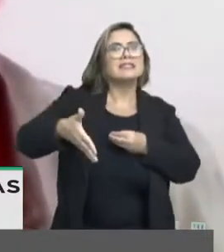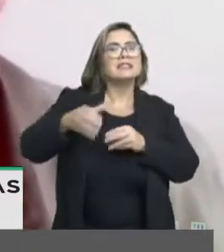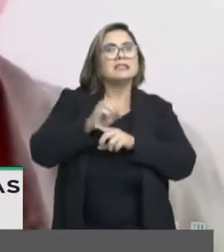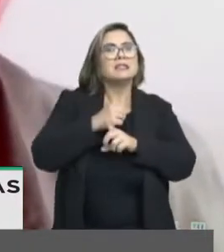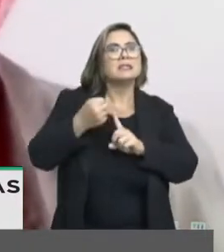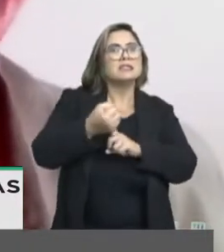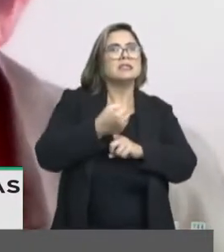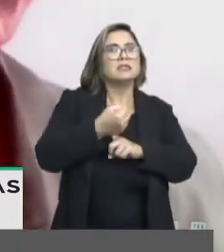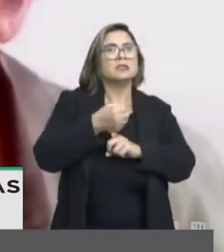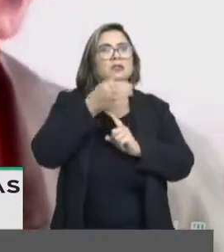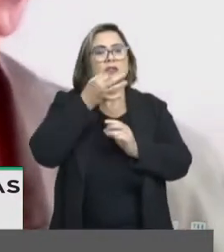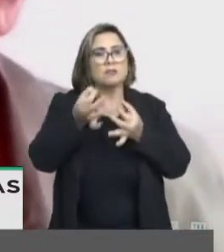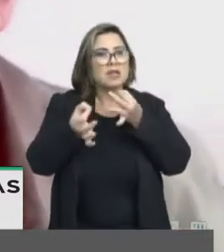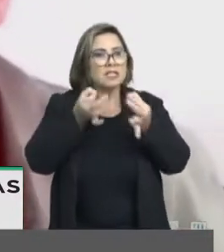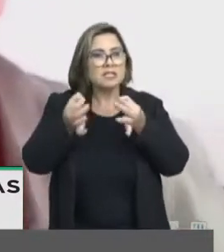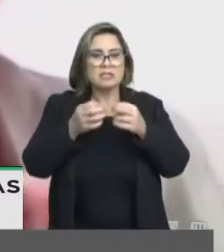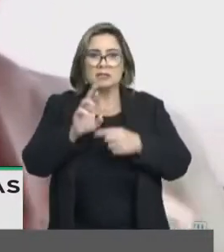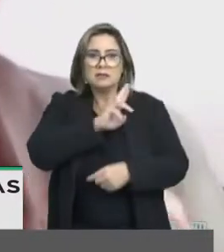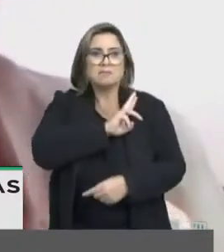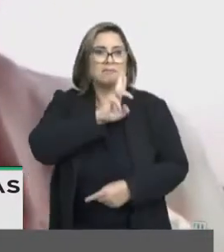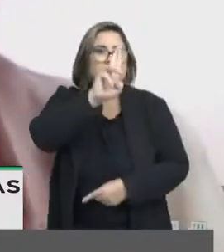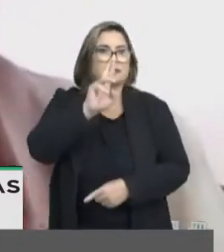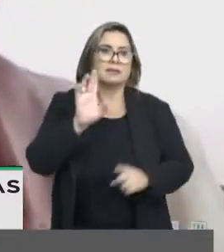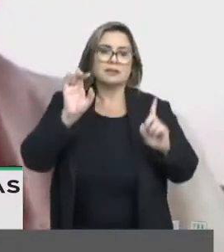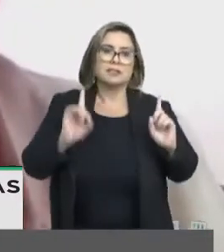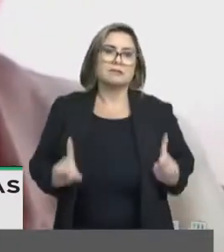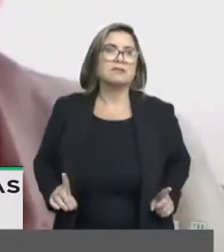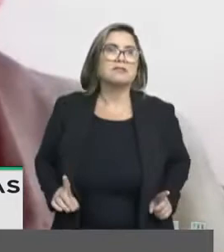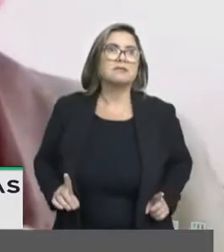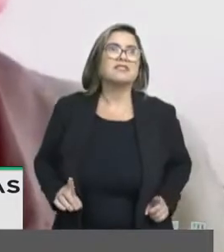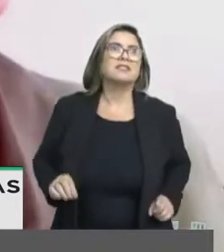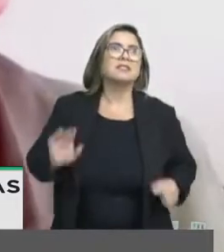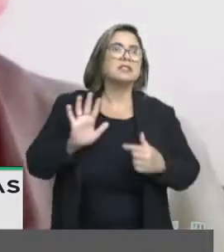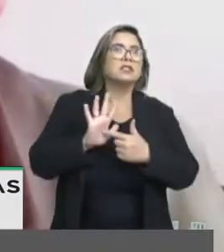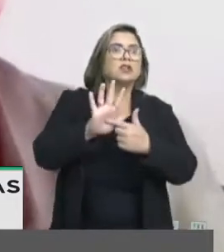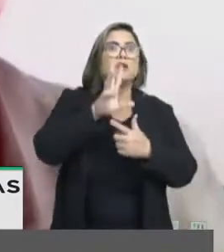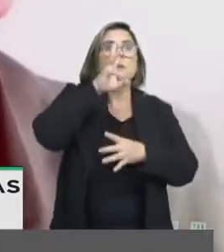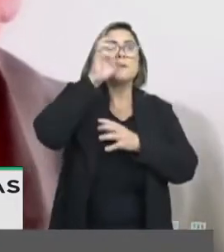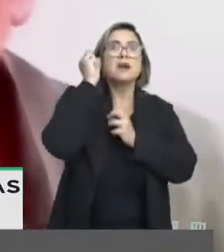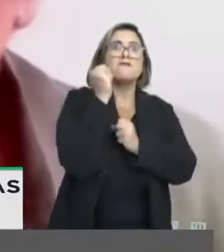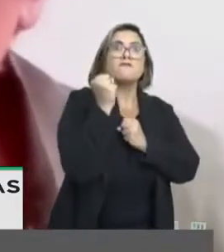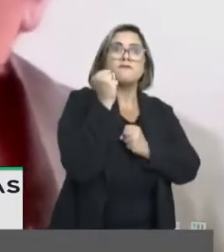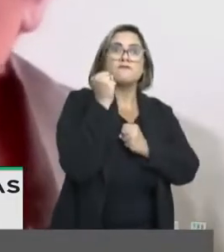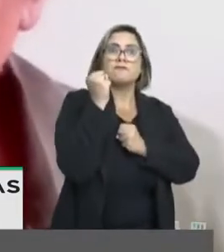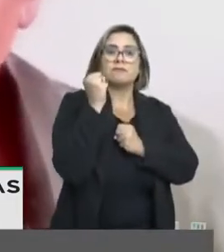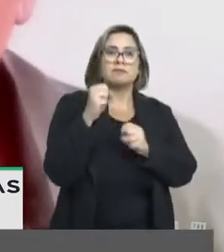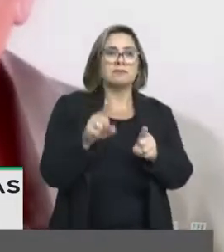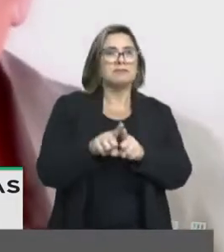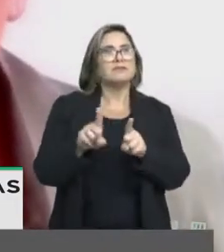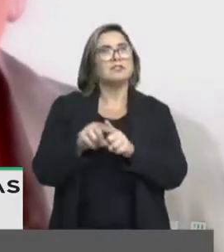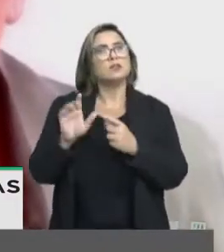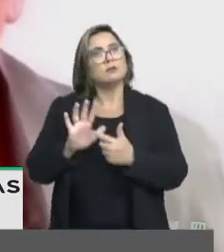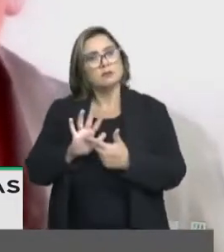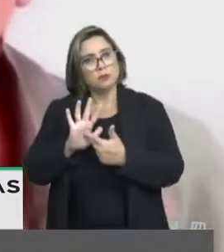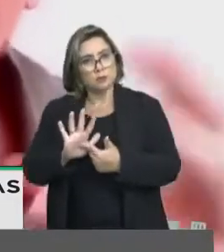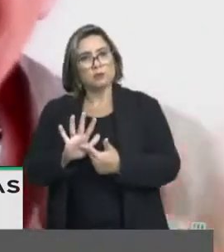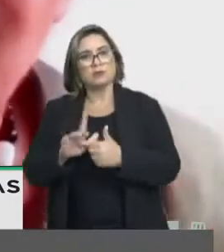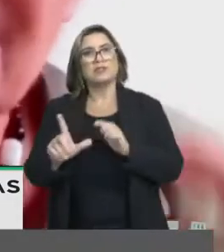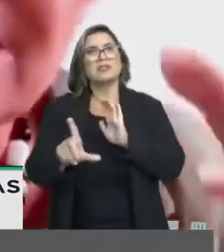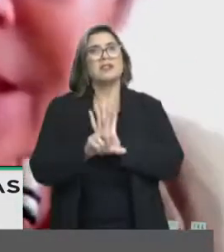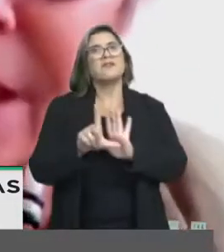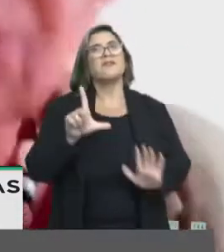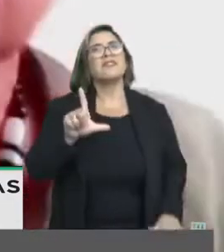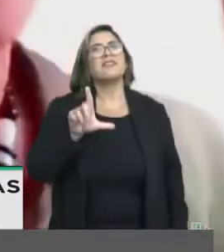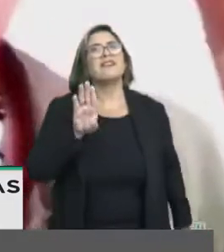entidades que defendem o direito das pessoas com deficiência. Acho que uma das coisas mais fortes, vigorosas e que, de alguma forma, se traduz na LBI, que,